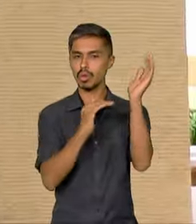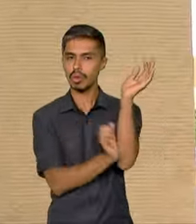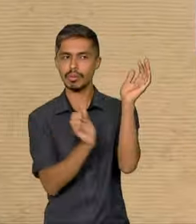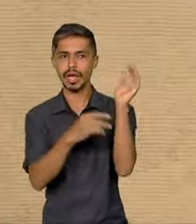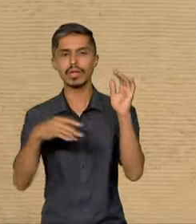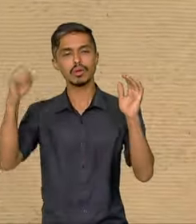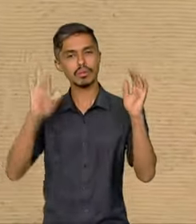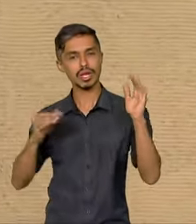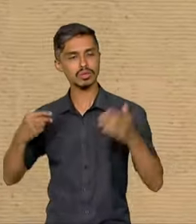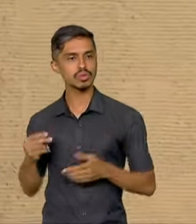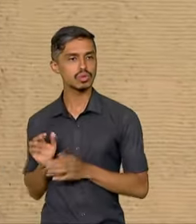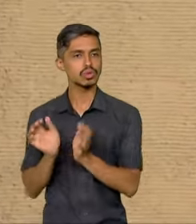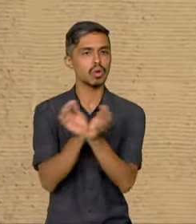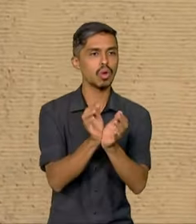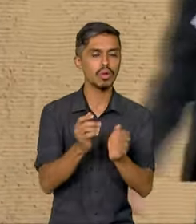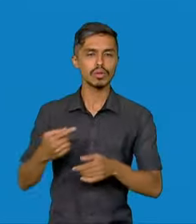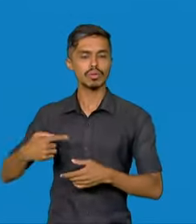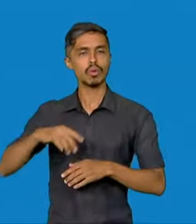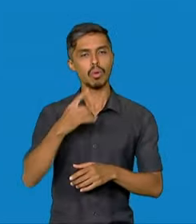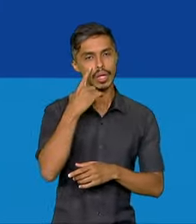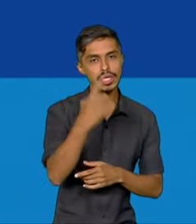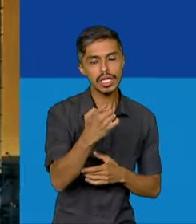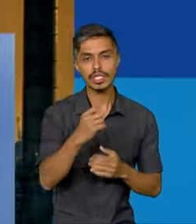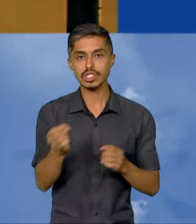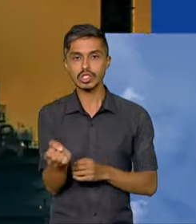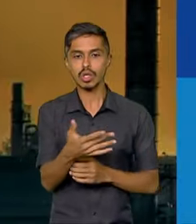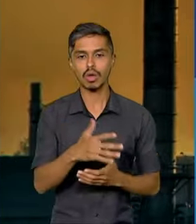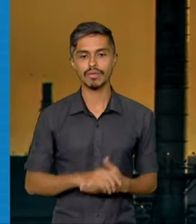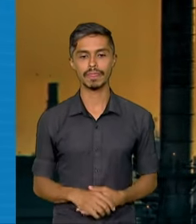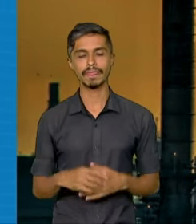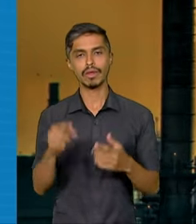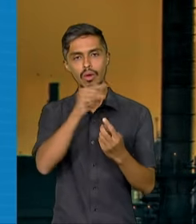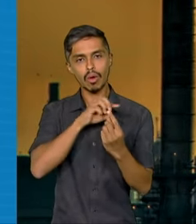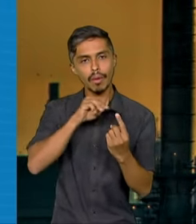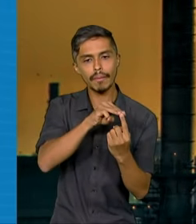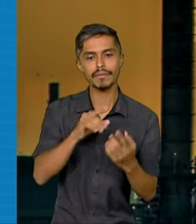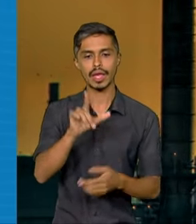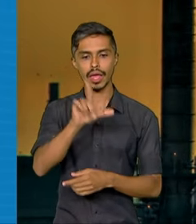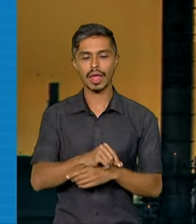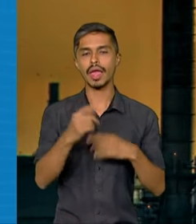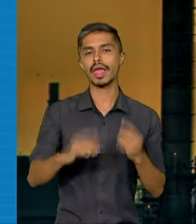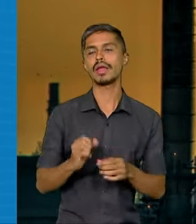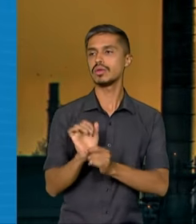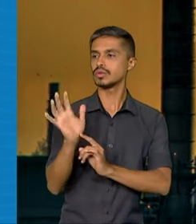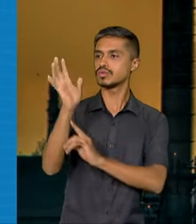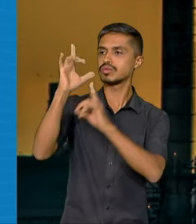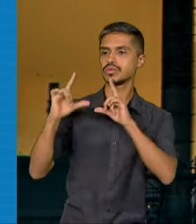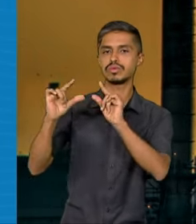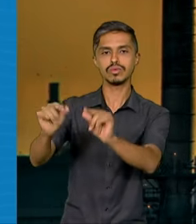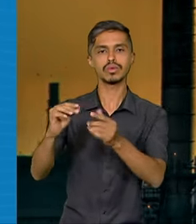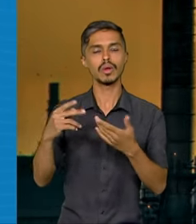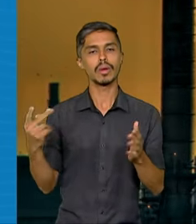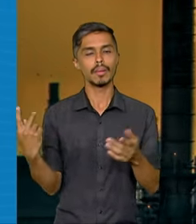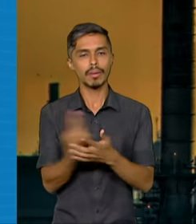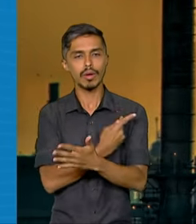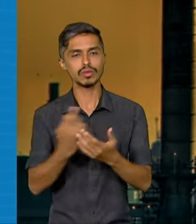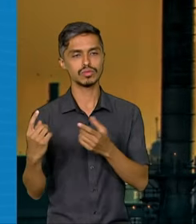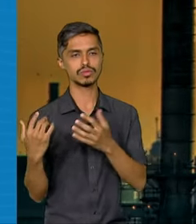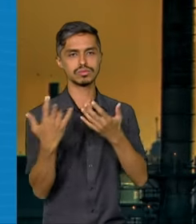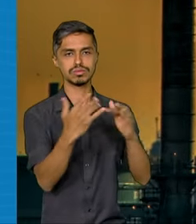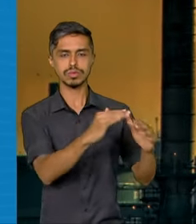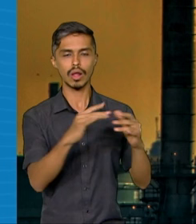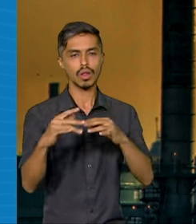chega ao encontro com ambições renovadas. Entre as metas, a revisão das emissões de gases do efeito estufa com redução de